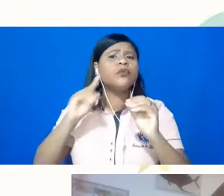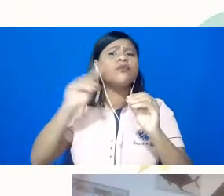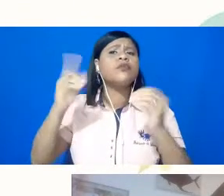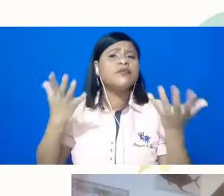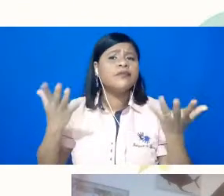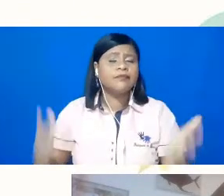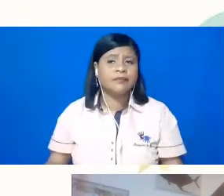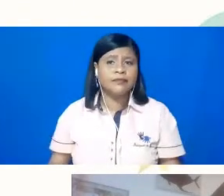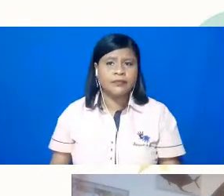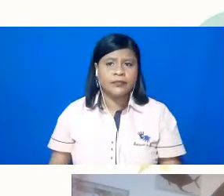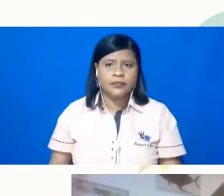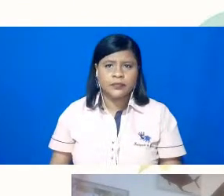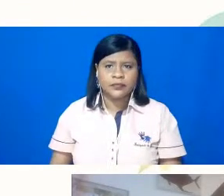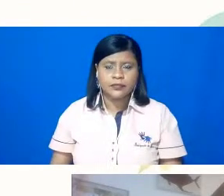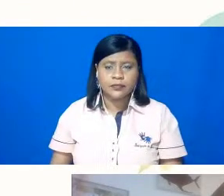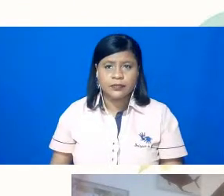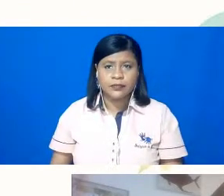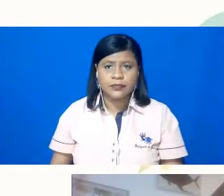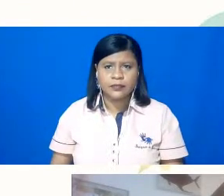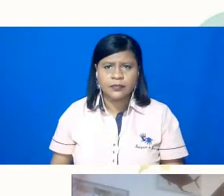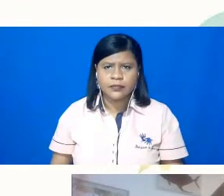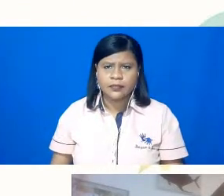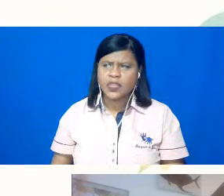todos os confirmados seriam